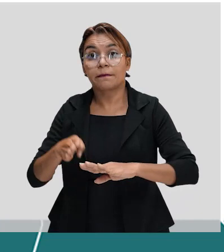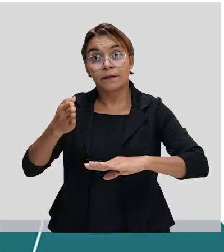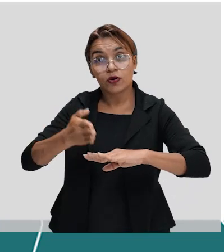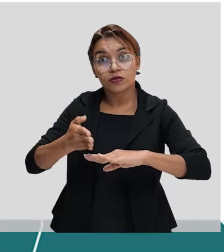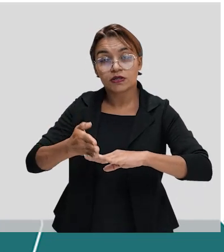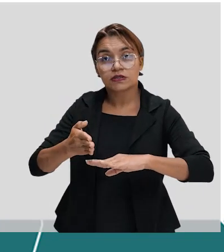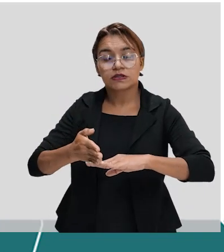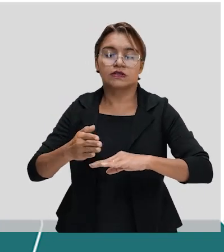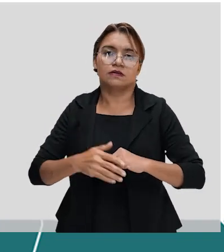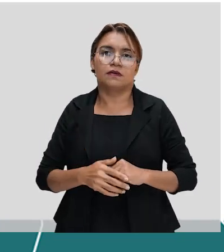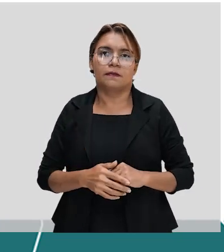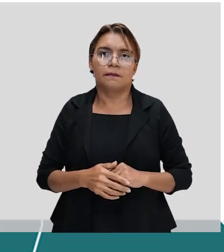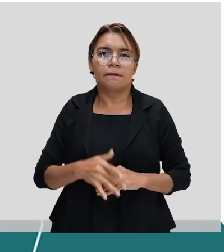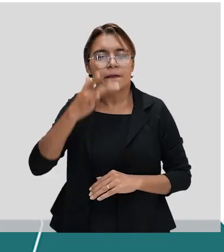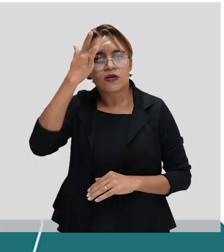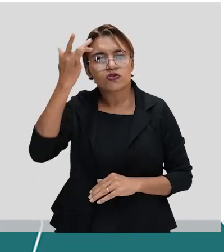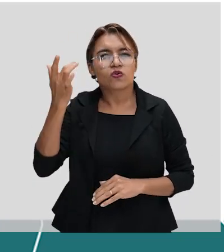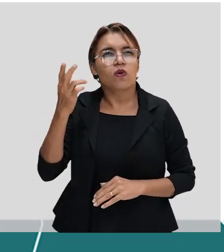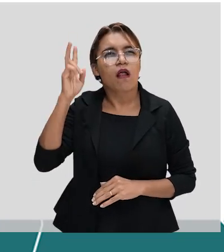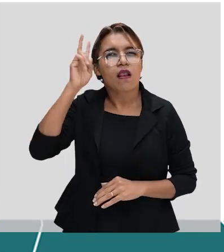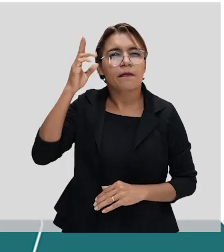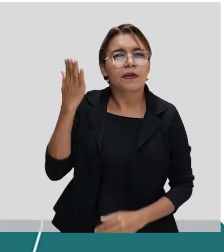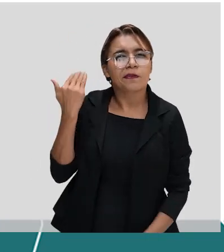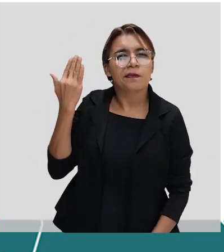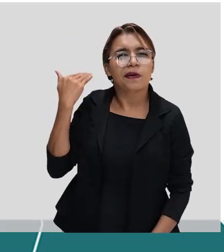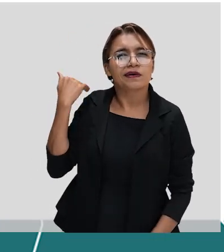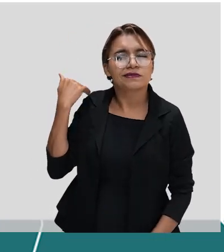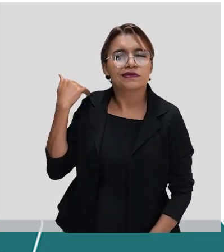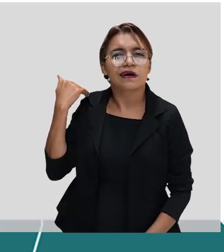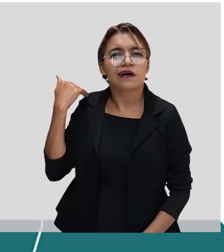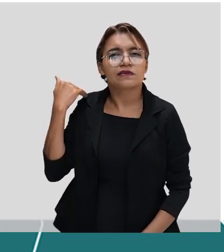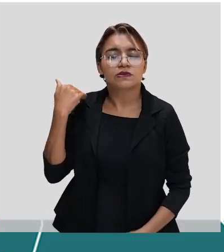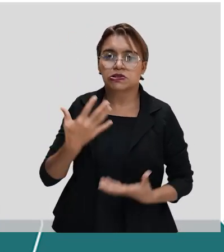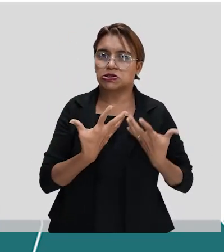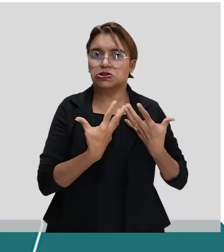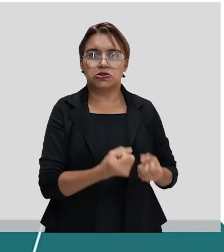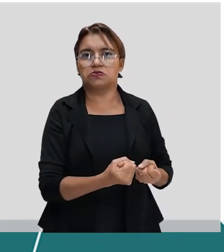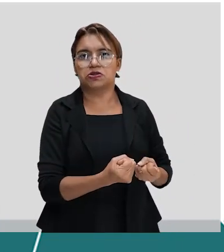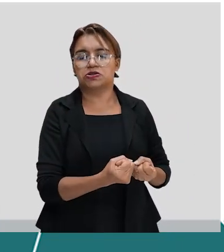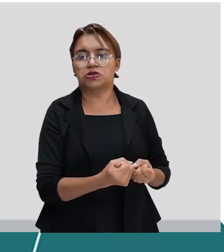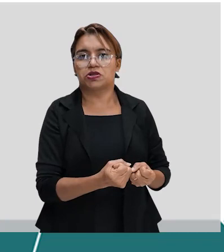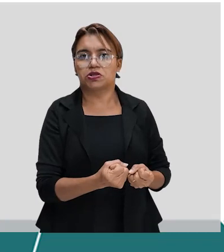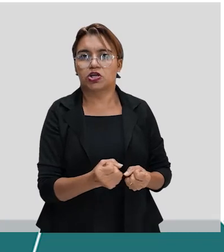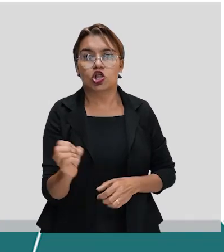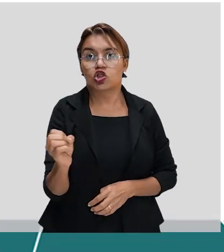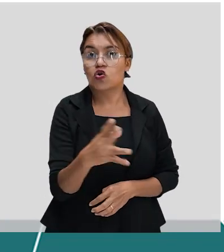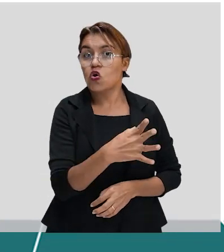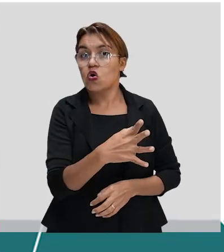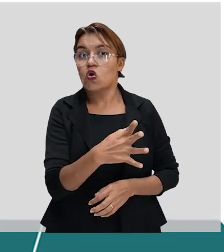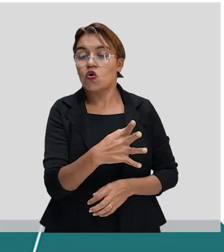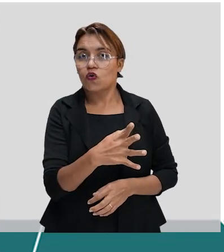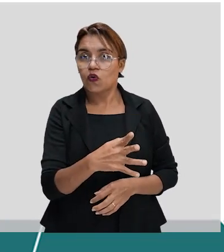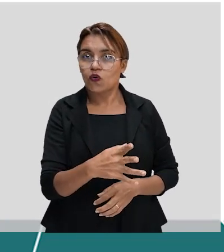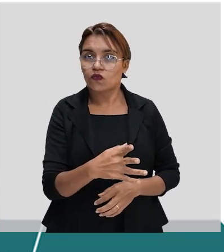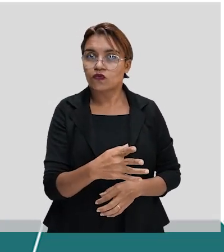prende muito ao passado e não aceita as inovações